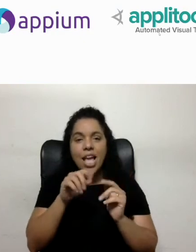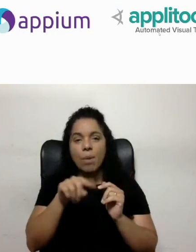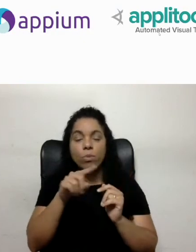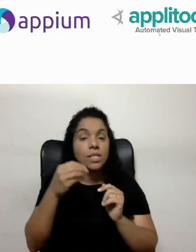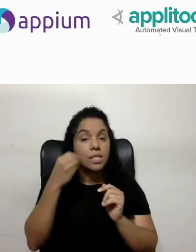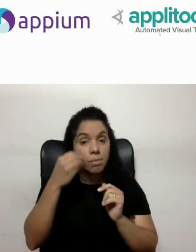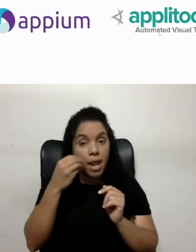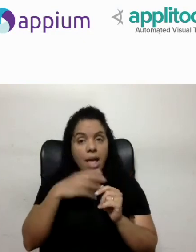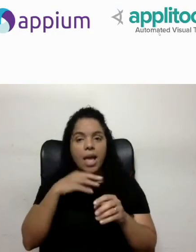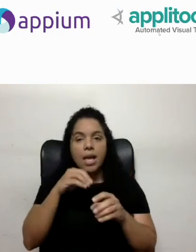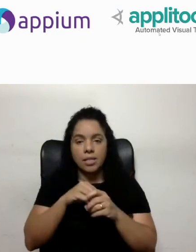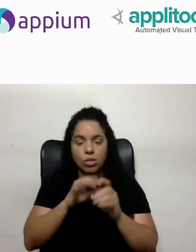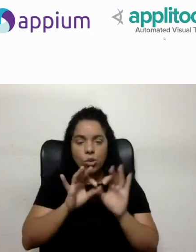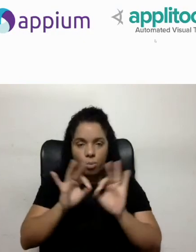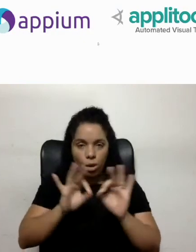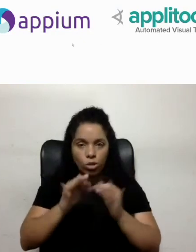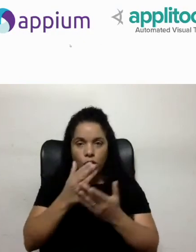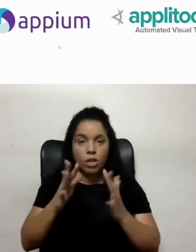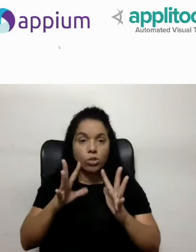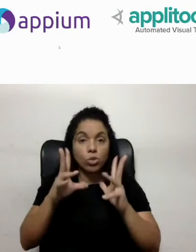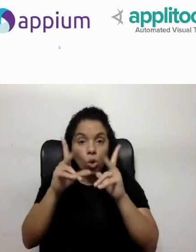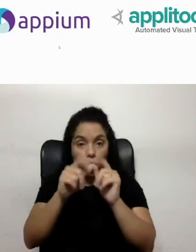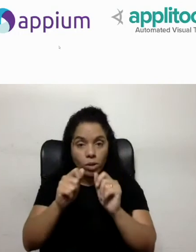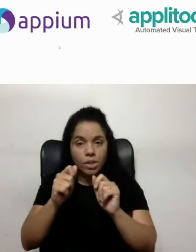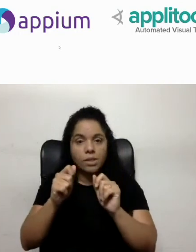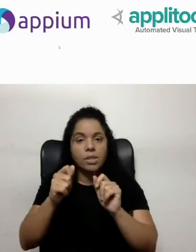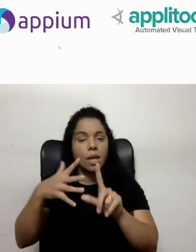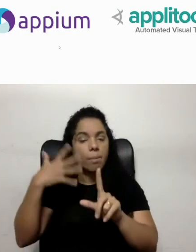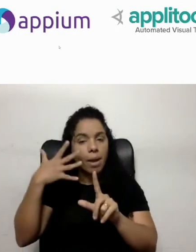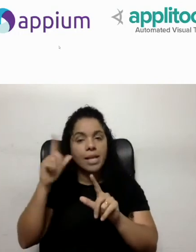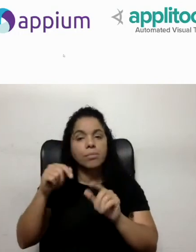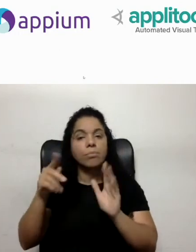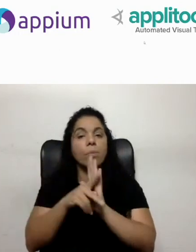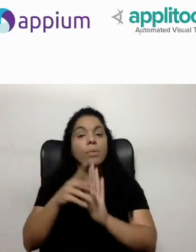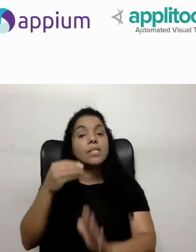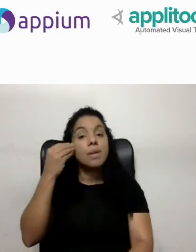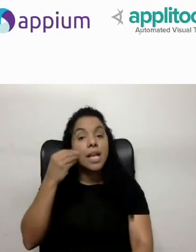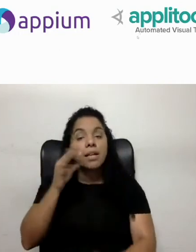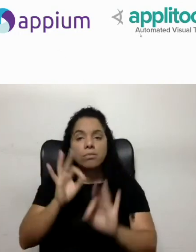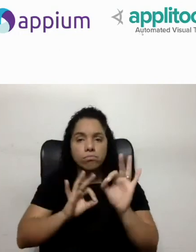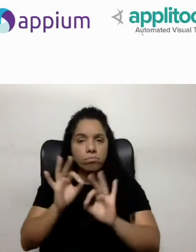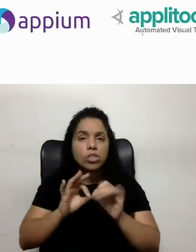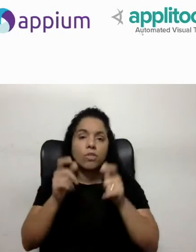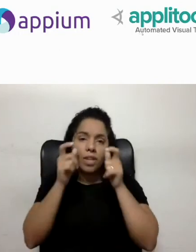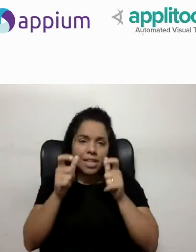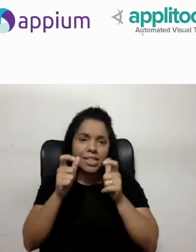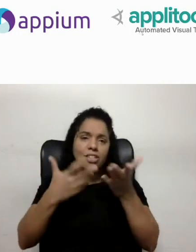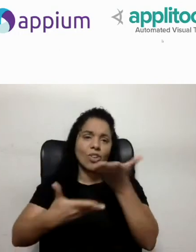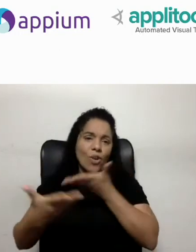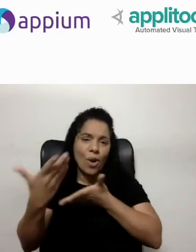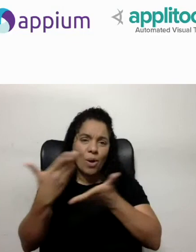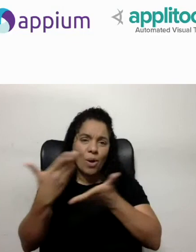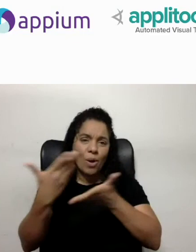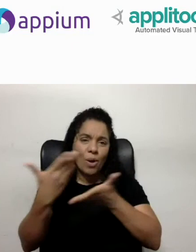experiência que eu tive dentro de um projeto. Toda essa palestra é uma experiência de projeto que eu tive e eu achei interessante compartilhar com vocês,